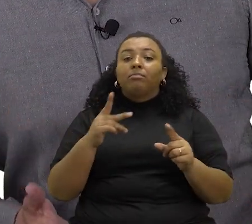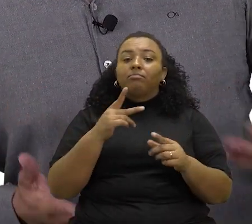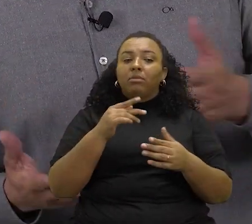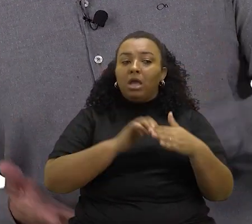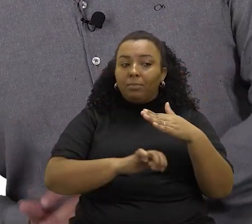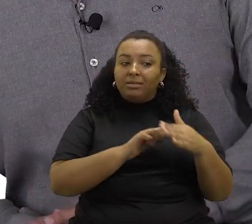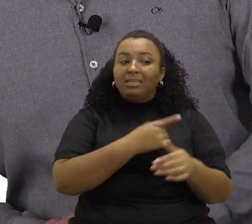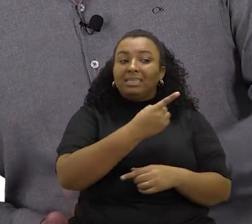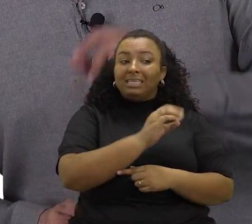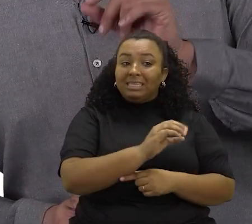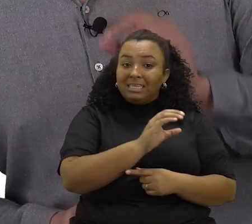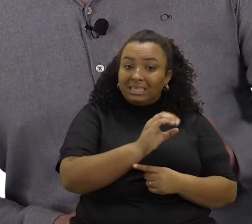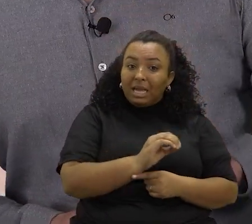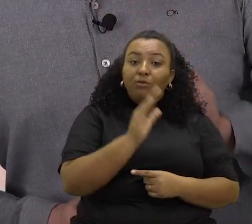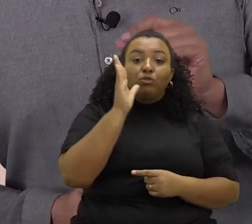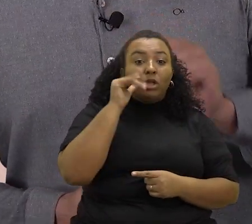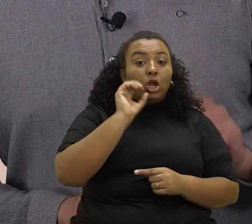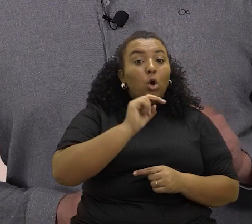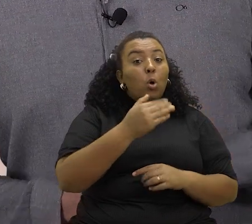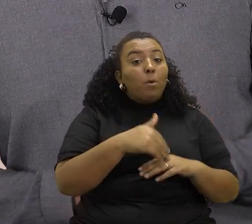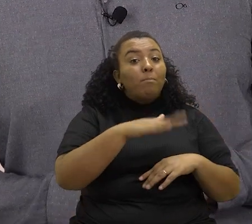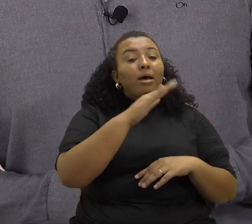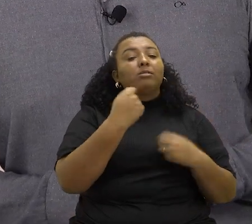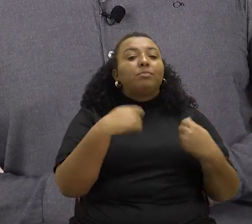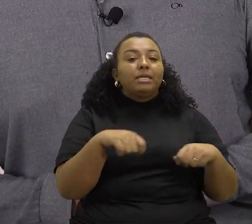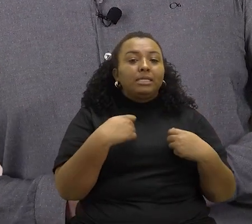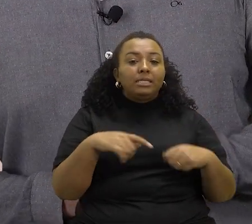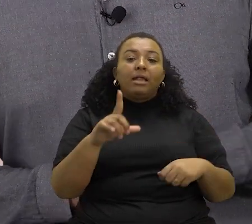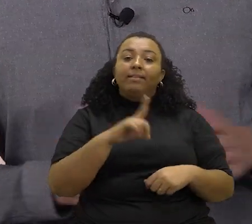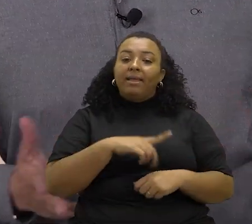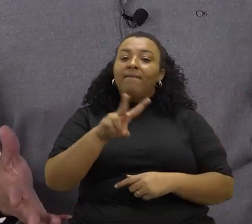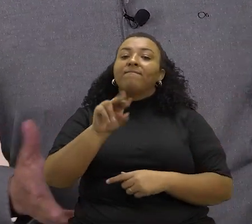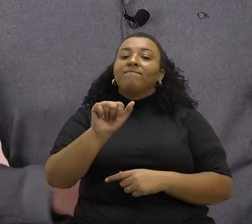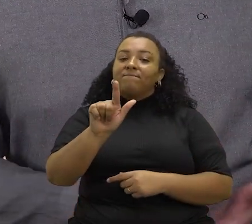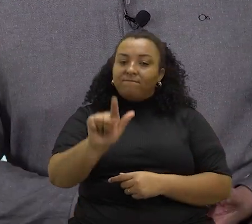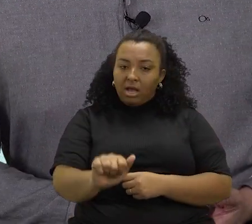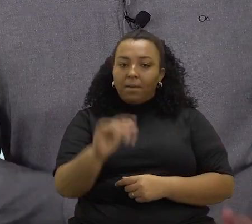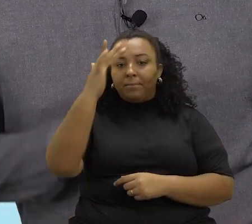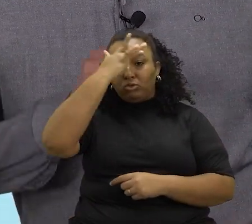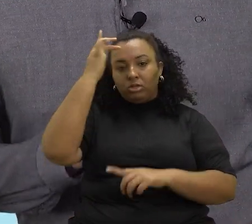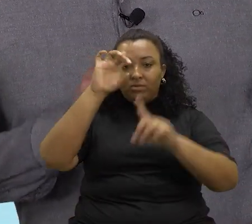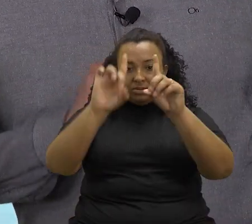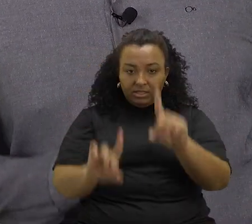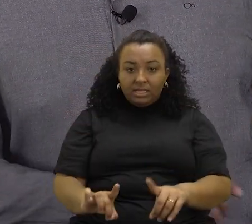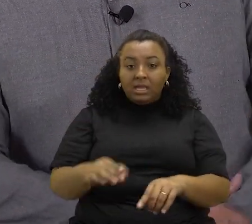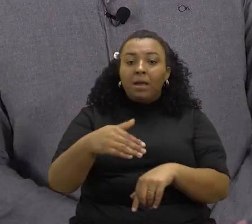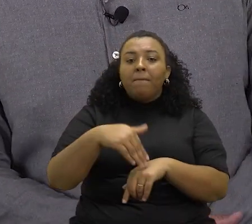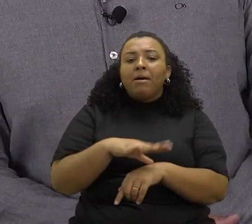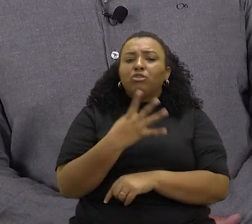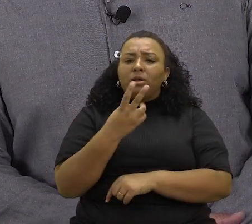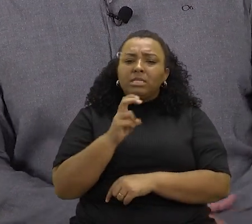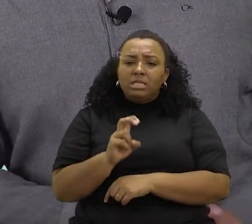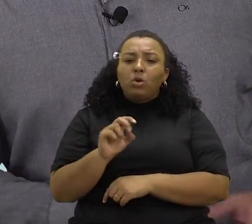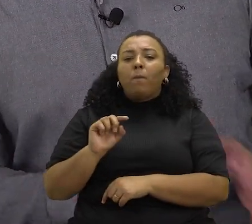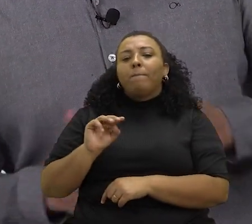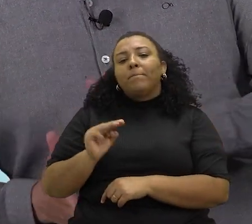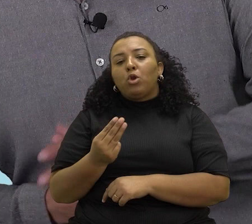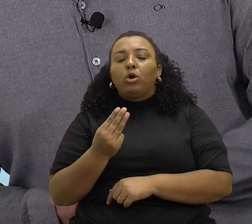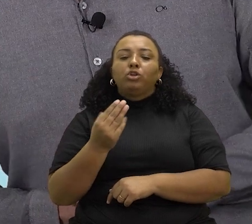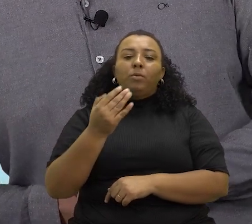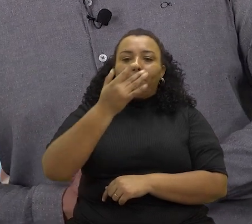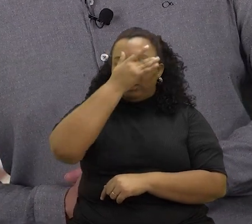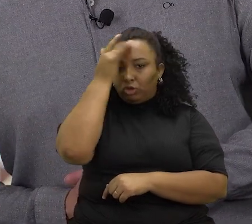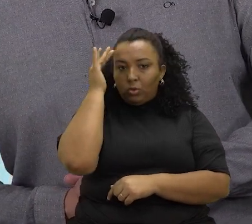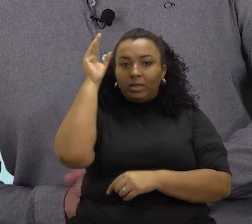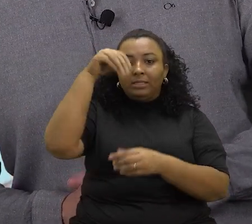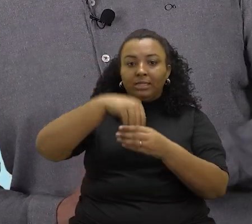empregados ou mais reservem vagas para o segmento, que abrange mais de 45 milhões de pessoas com algum